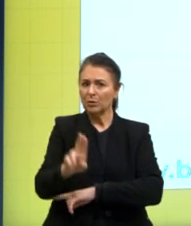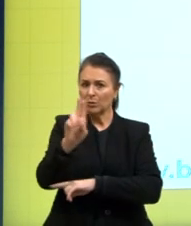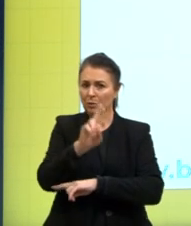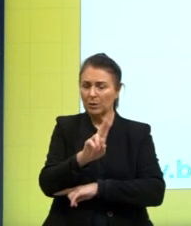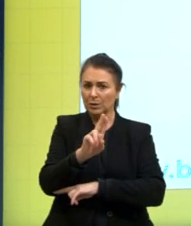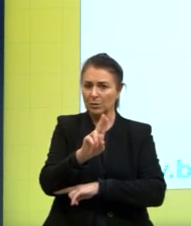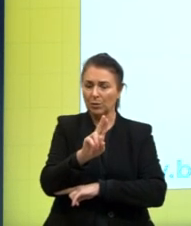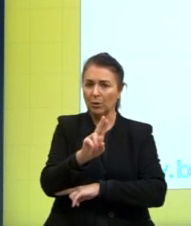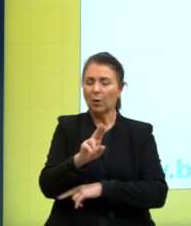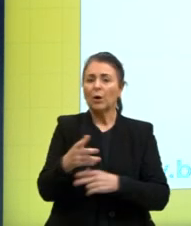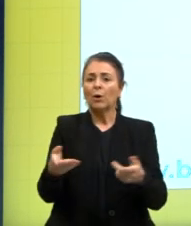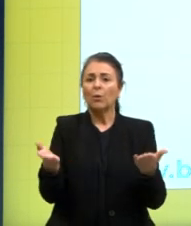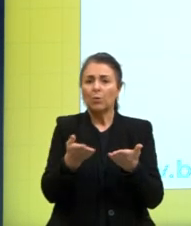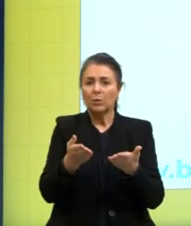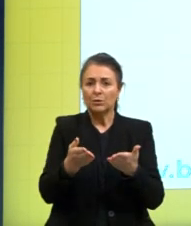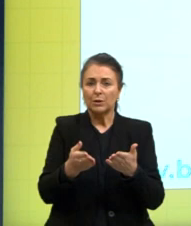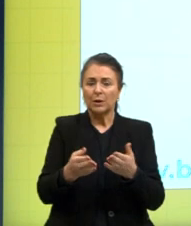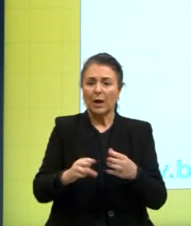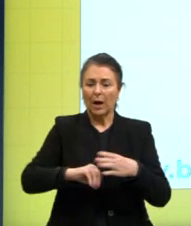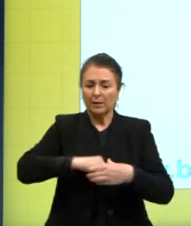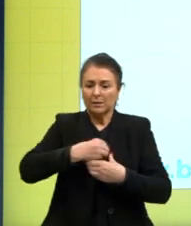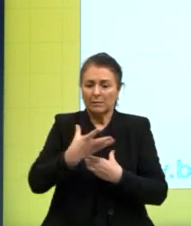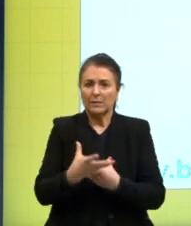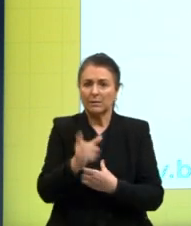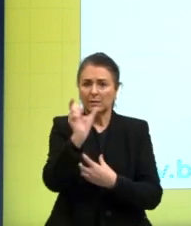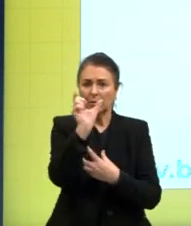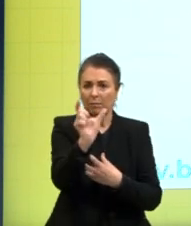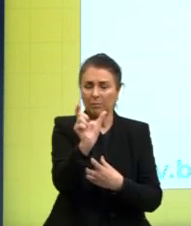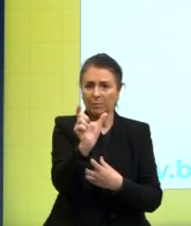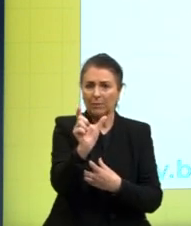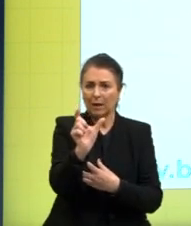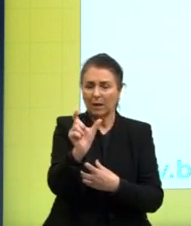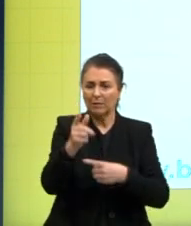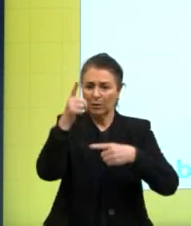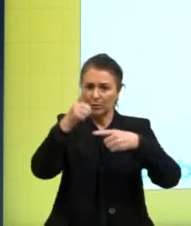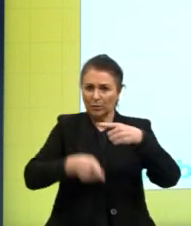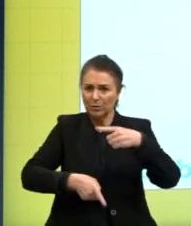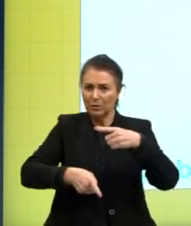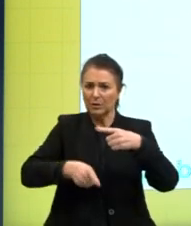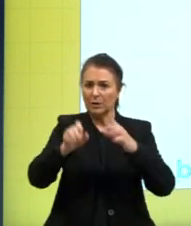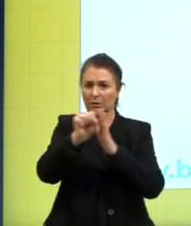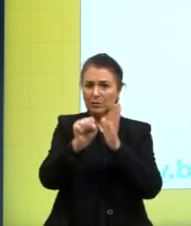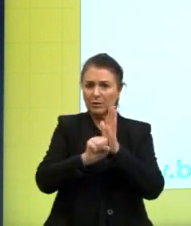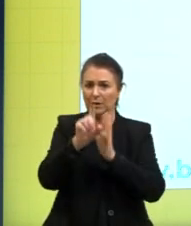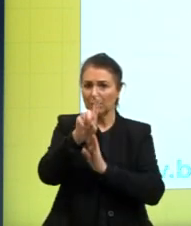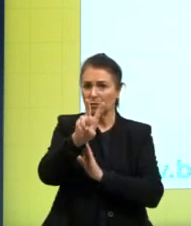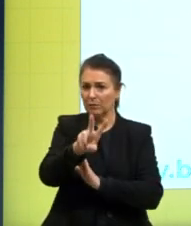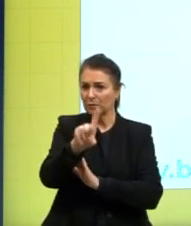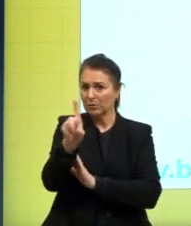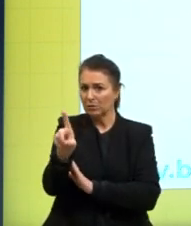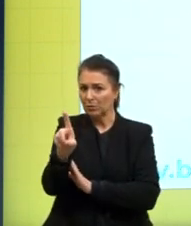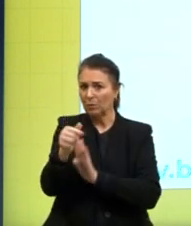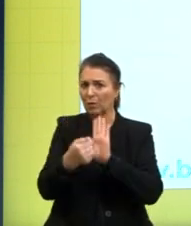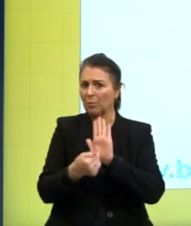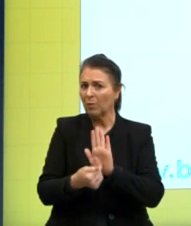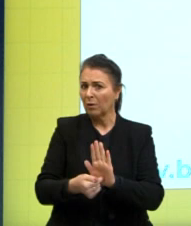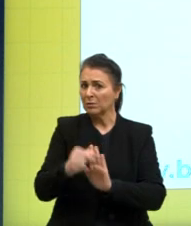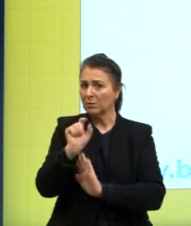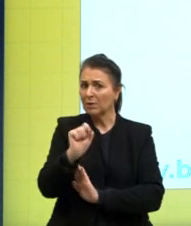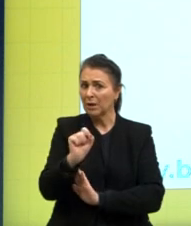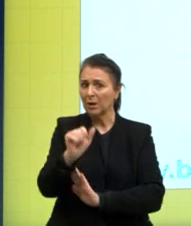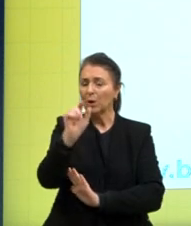guilhotina del siglo 21 destaca que os celulares de hoje podem então olha só